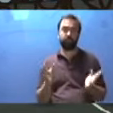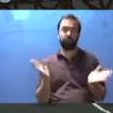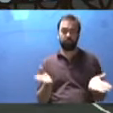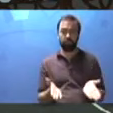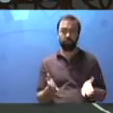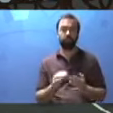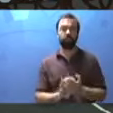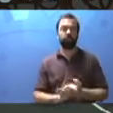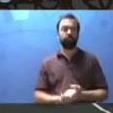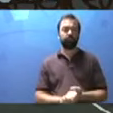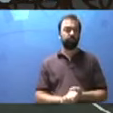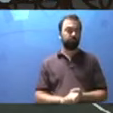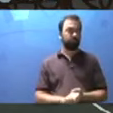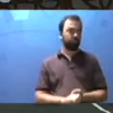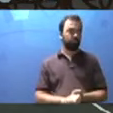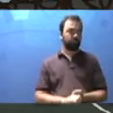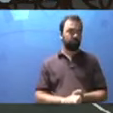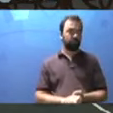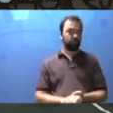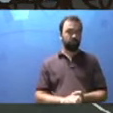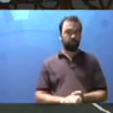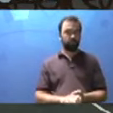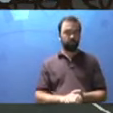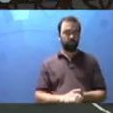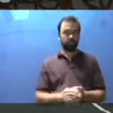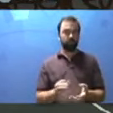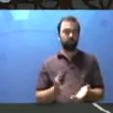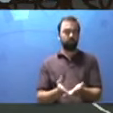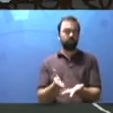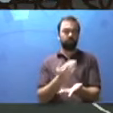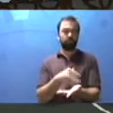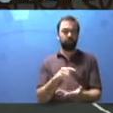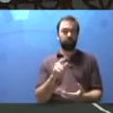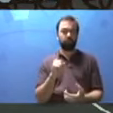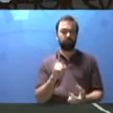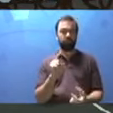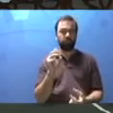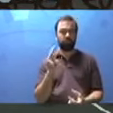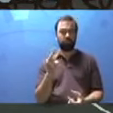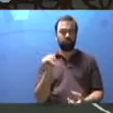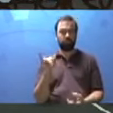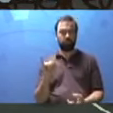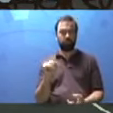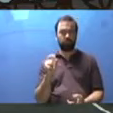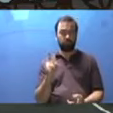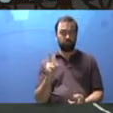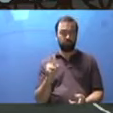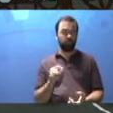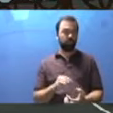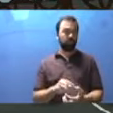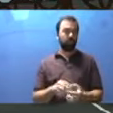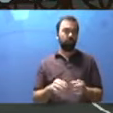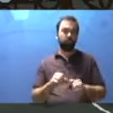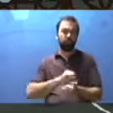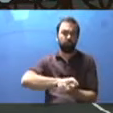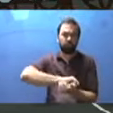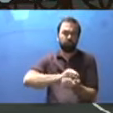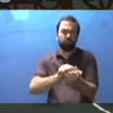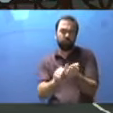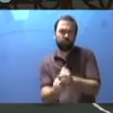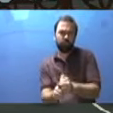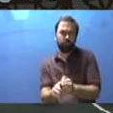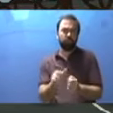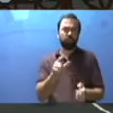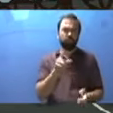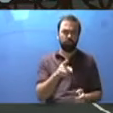Então agora, nós vamos fazer na página 131. Nós adaptamos, por conta